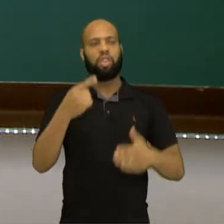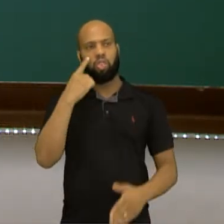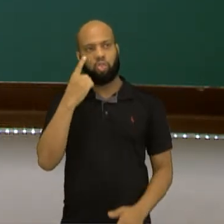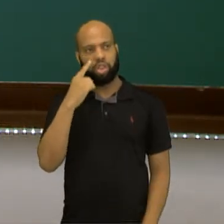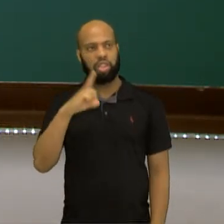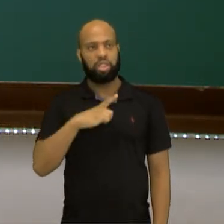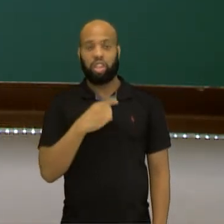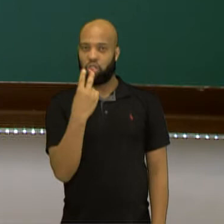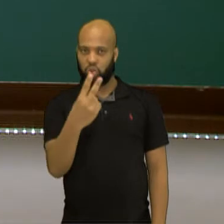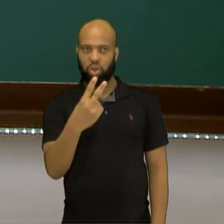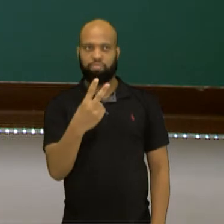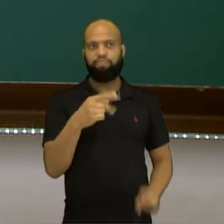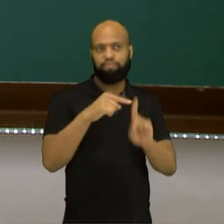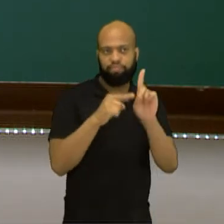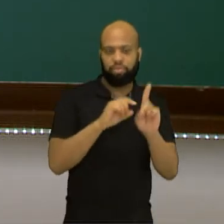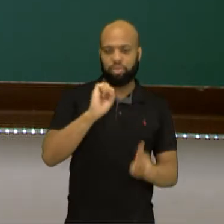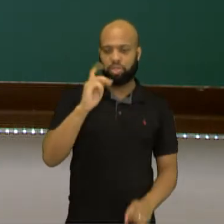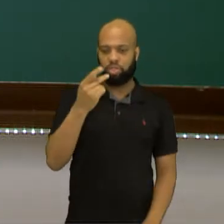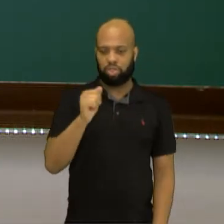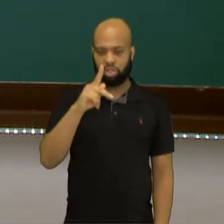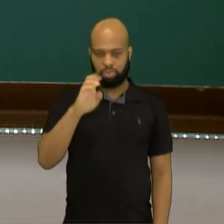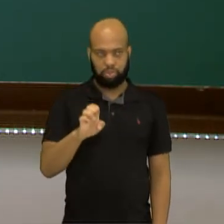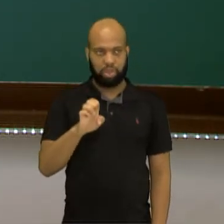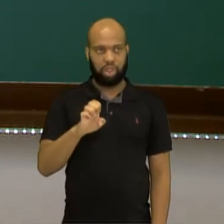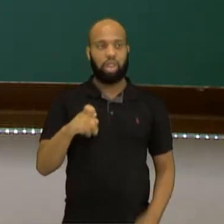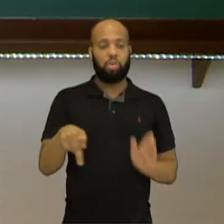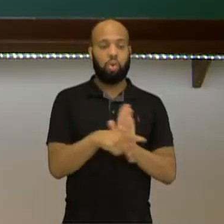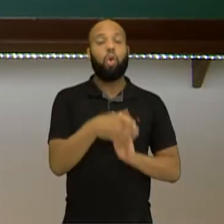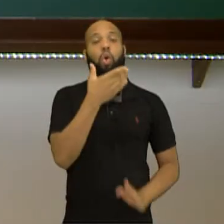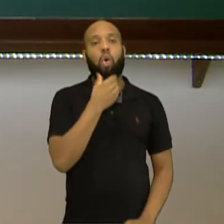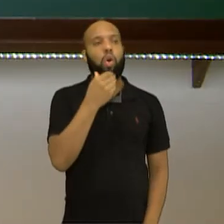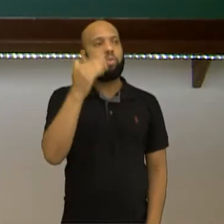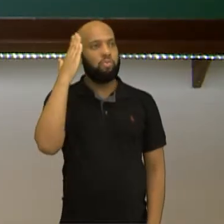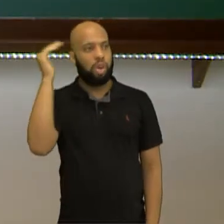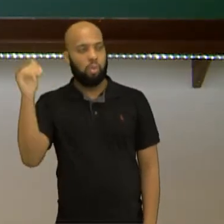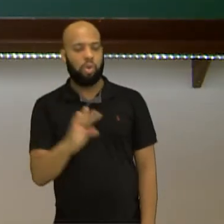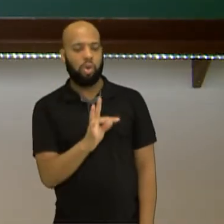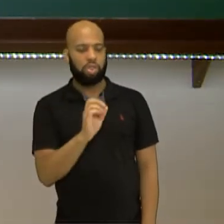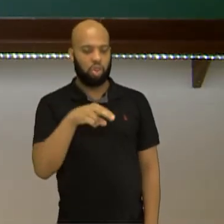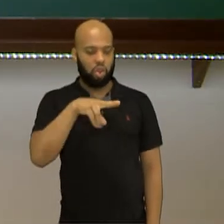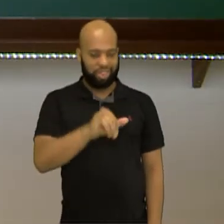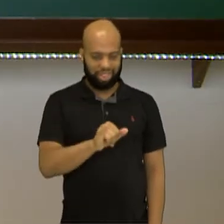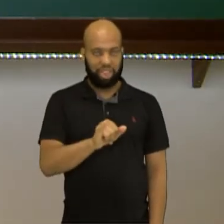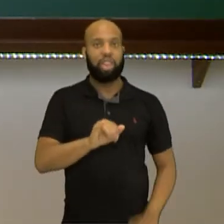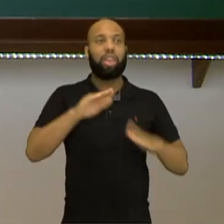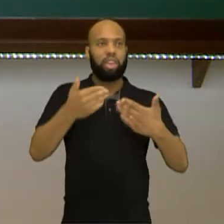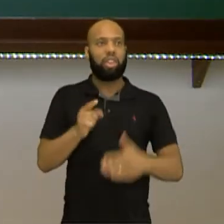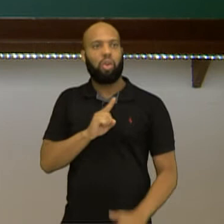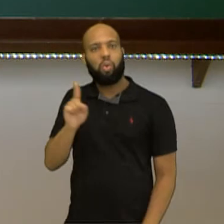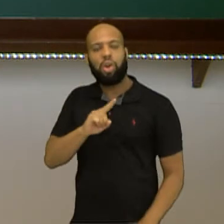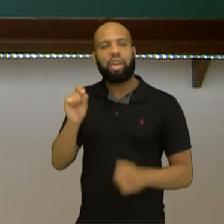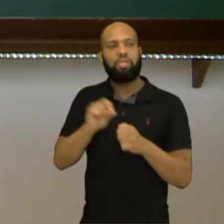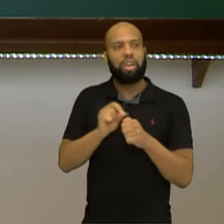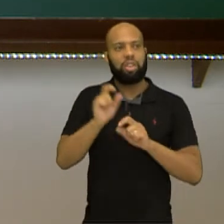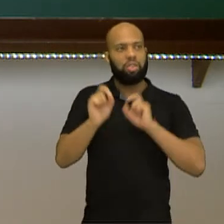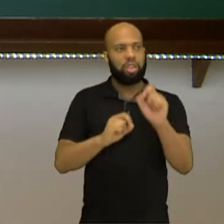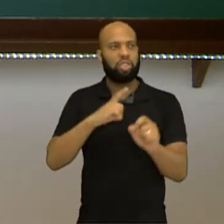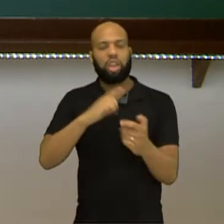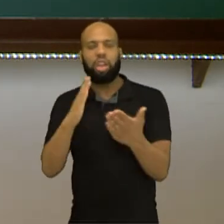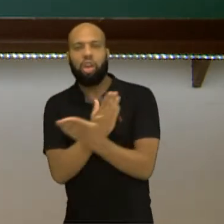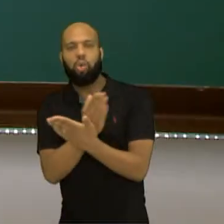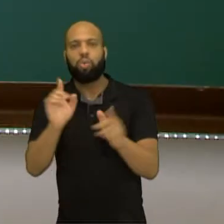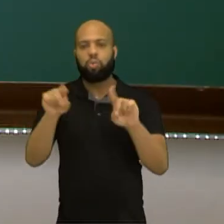dois shapes para vocês, para curiosidade, que Tony Hawk, ele é um skatista bem conhecido. Ele faz uma ação com alguns